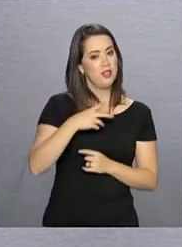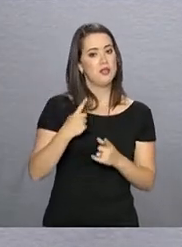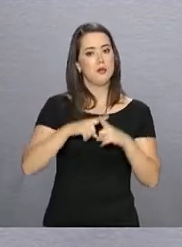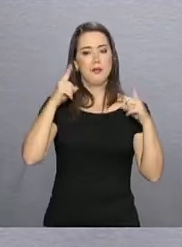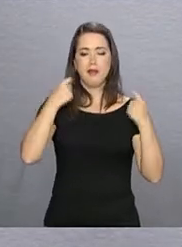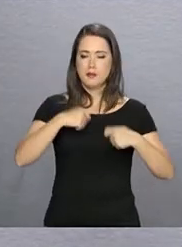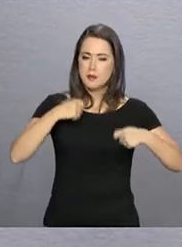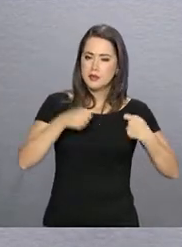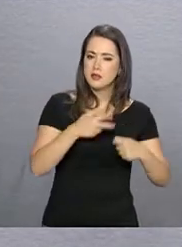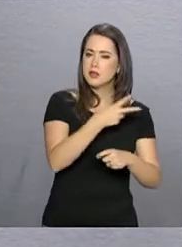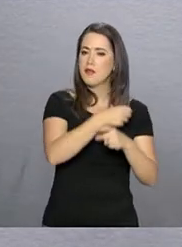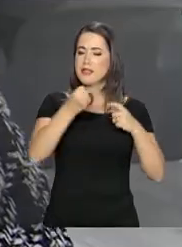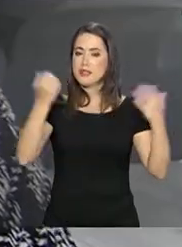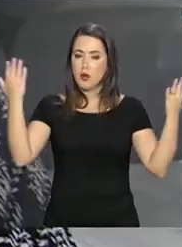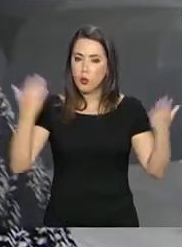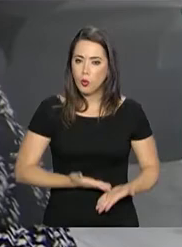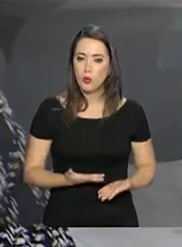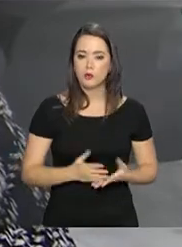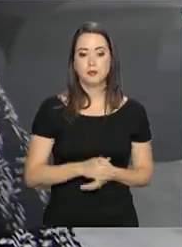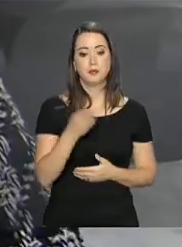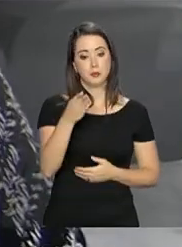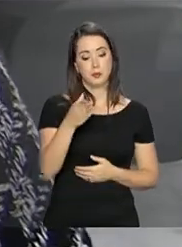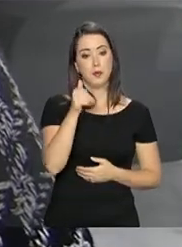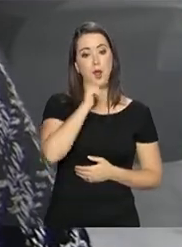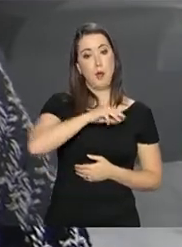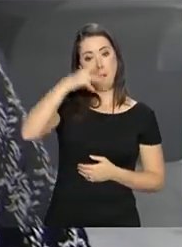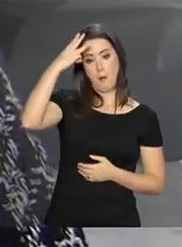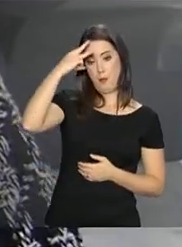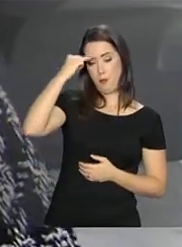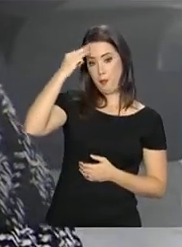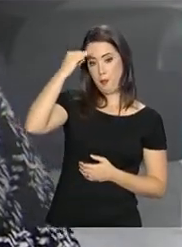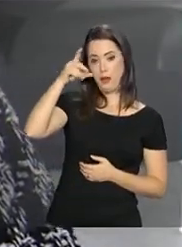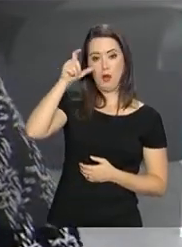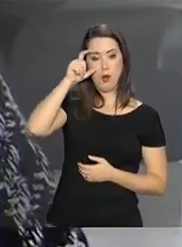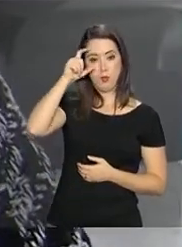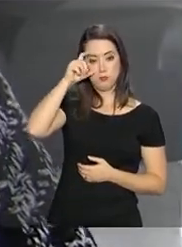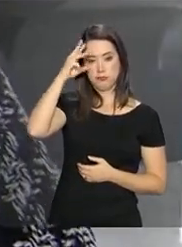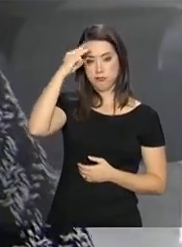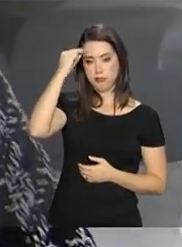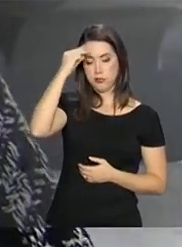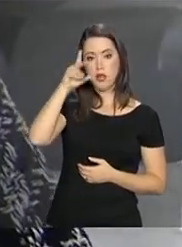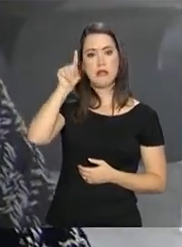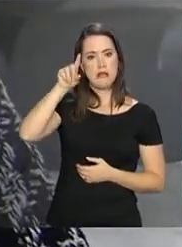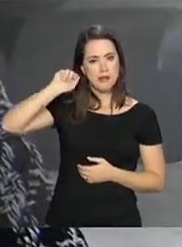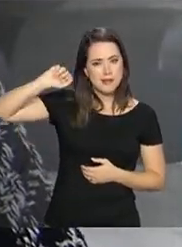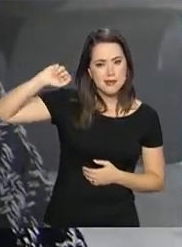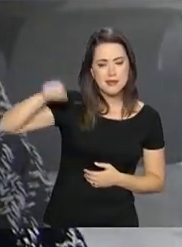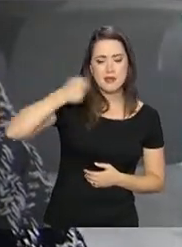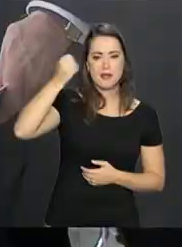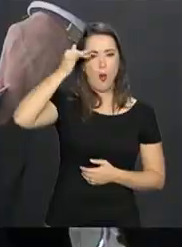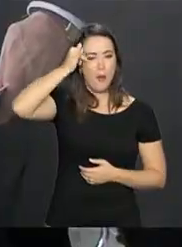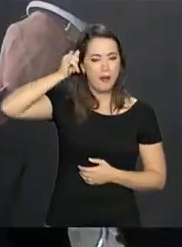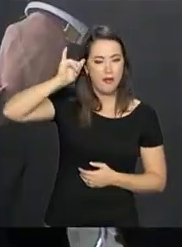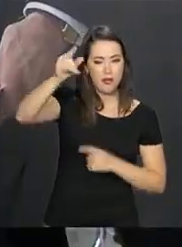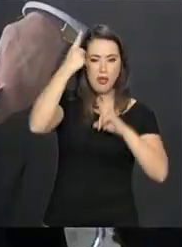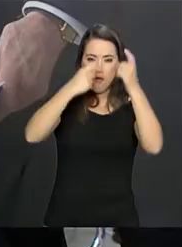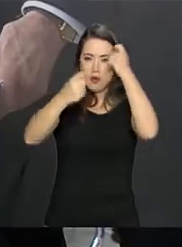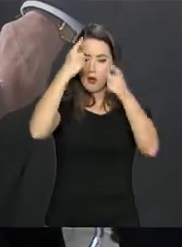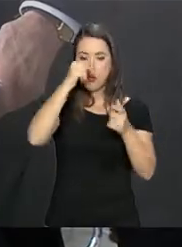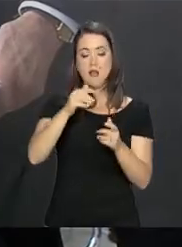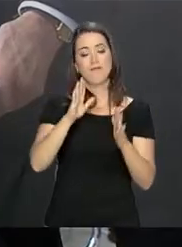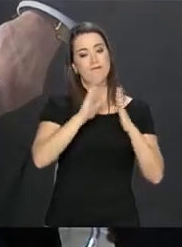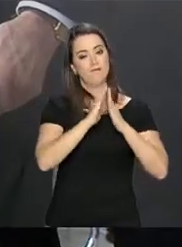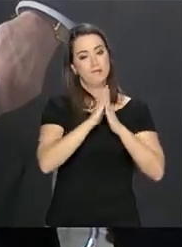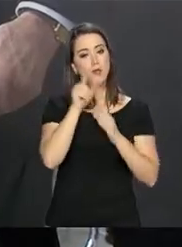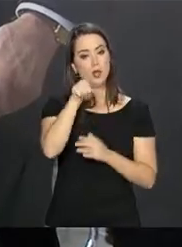é urgente. Maria da Penha Maia Fernandes, símbolo da luta contra a violência doméstica, homenageada